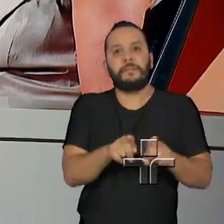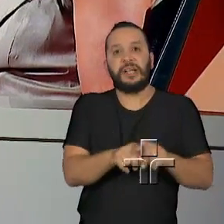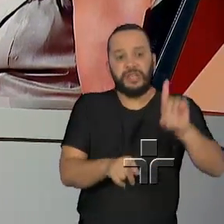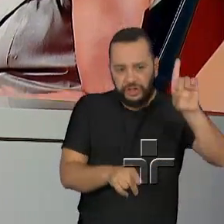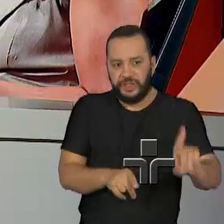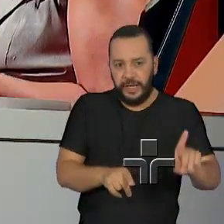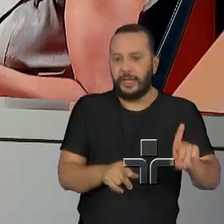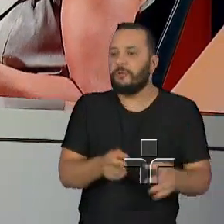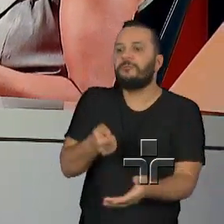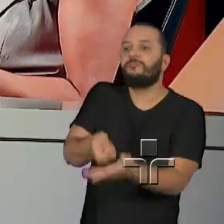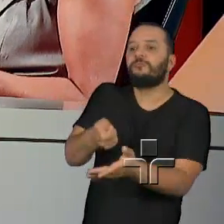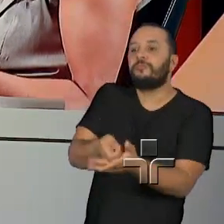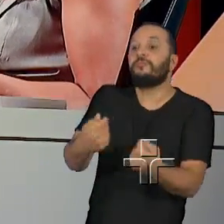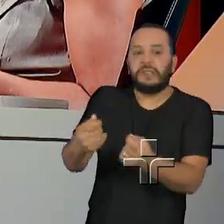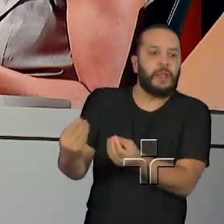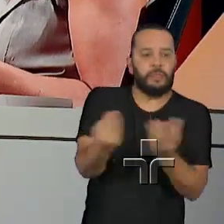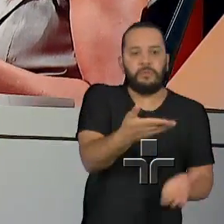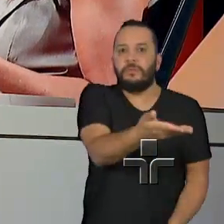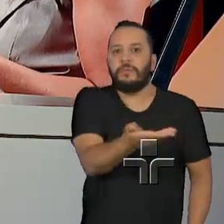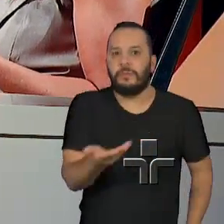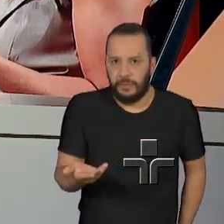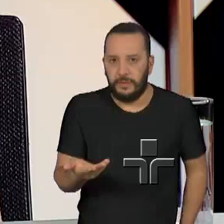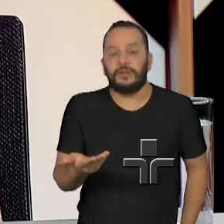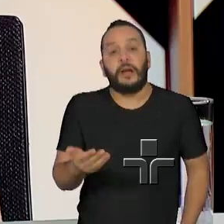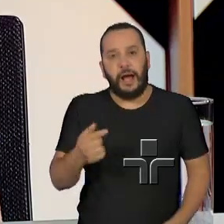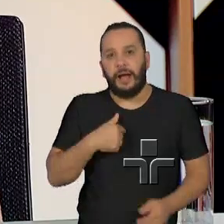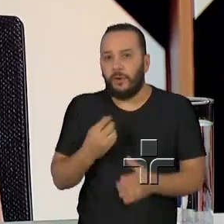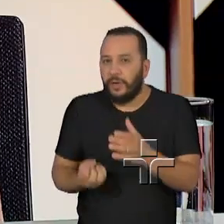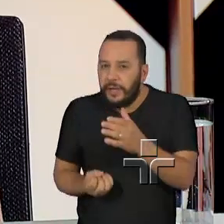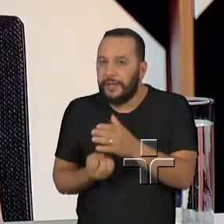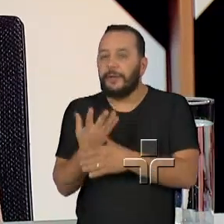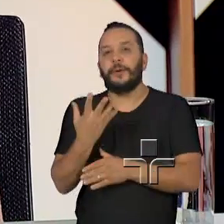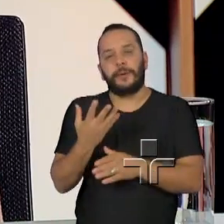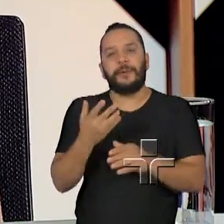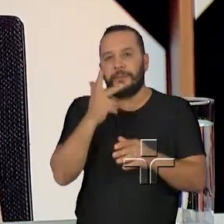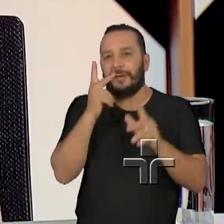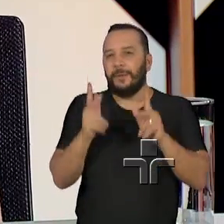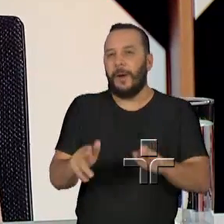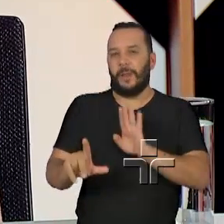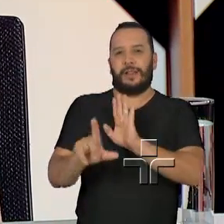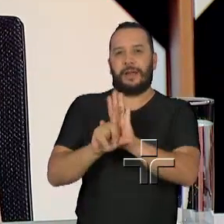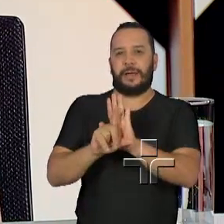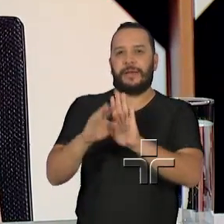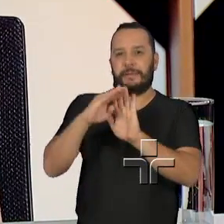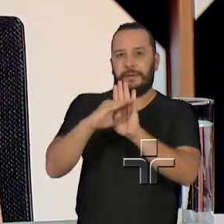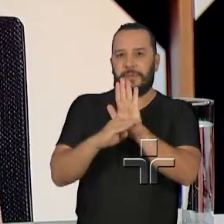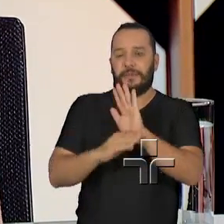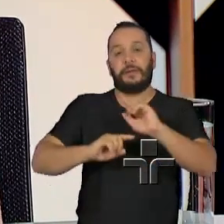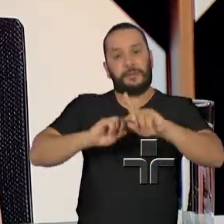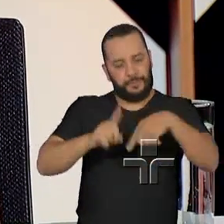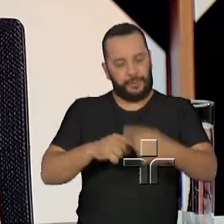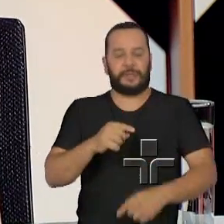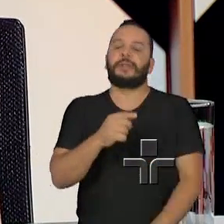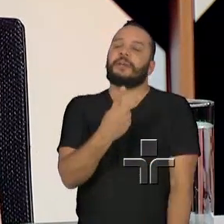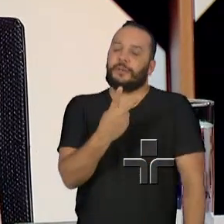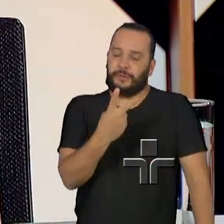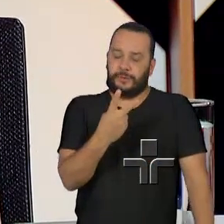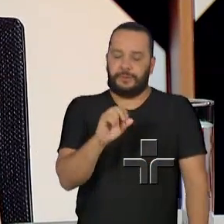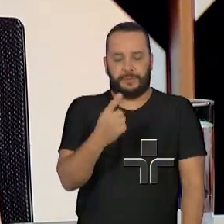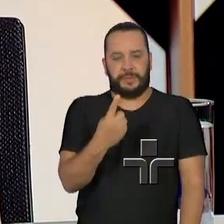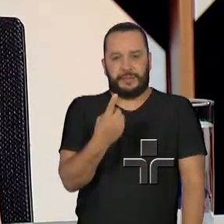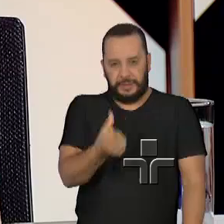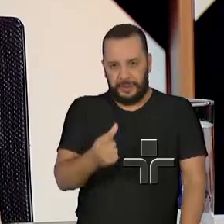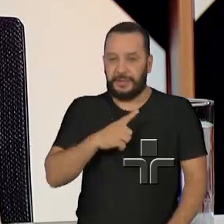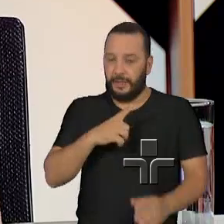E eu percebi que ali estava se germinando uma política pública e foi aí que em 2016 tivemos uma resolução do